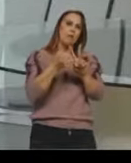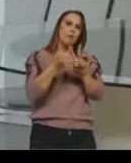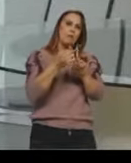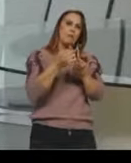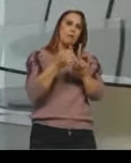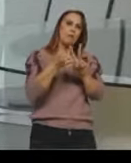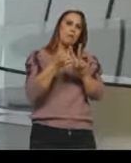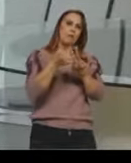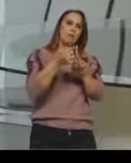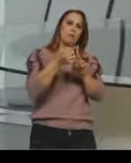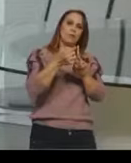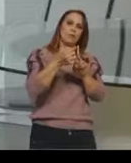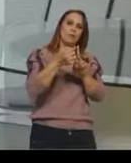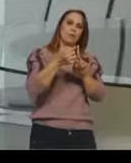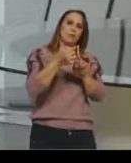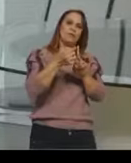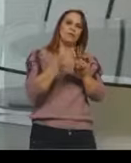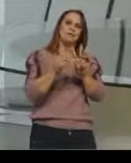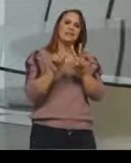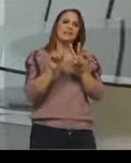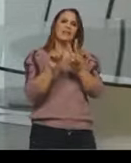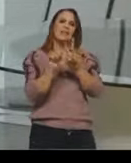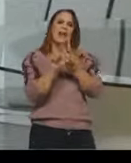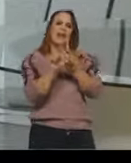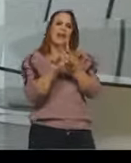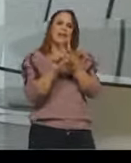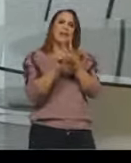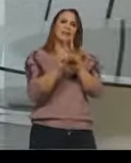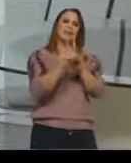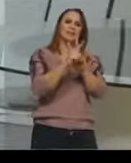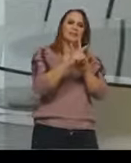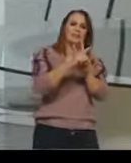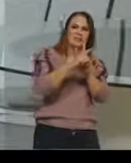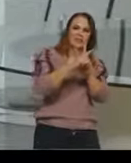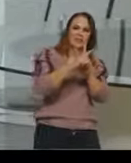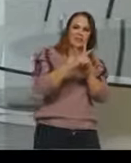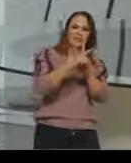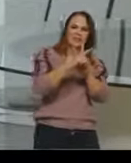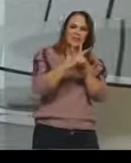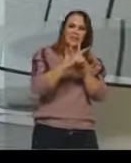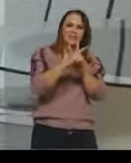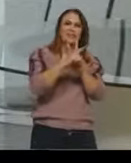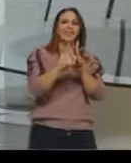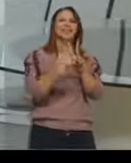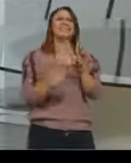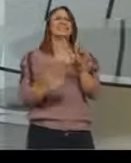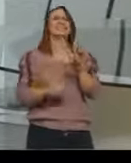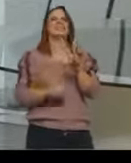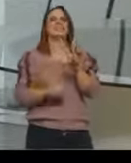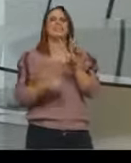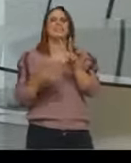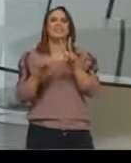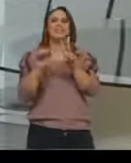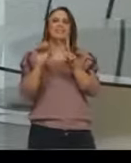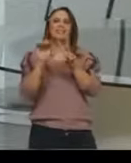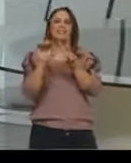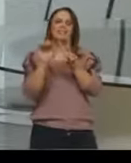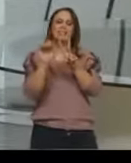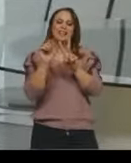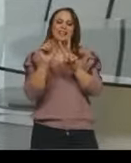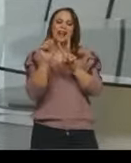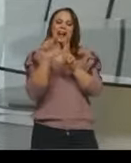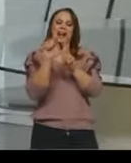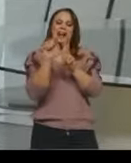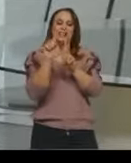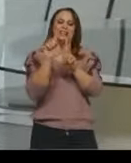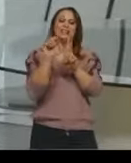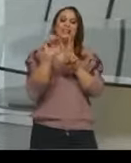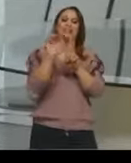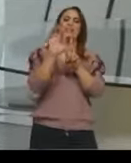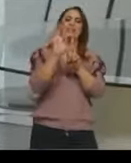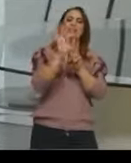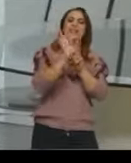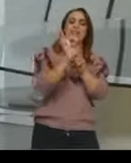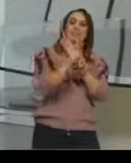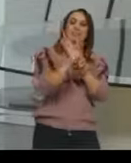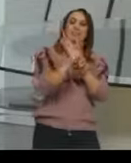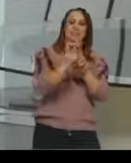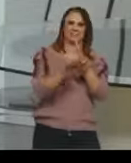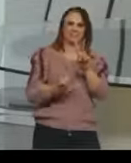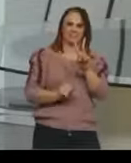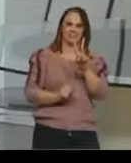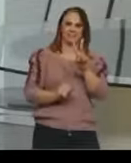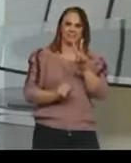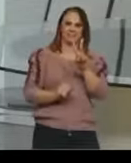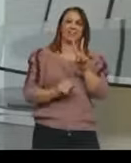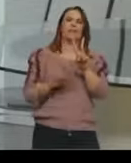Galcosta, Agnaldo Timóteo, né? Guanina, liga com citosina, adenina, liga com timina,